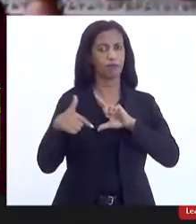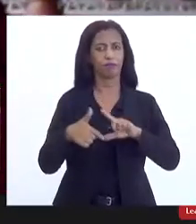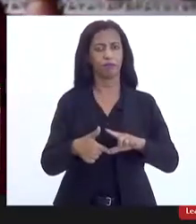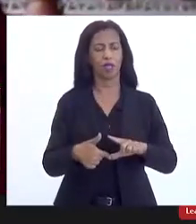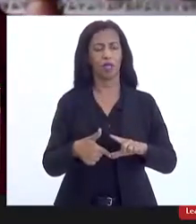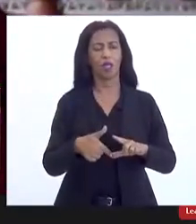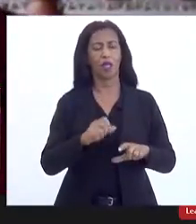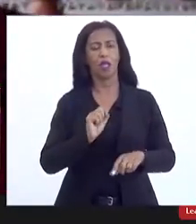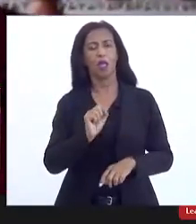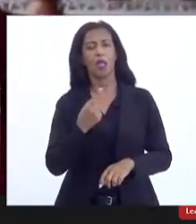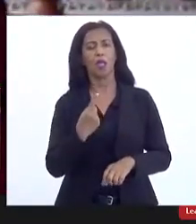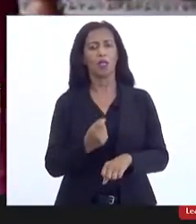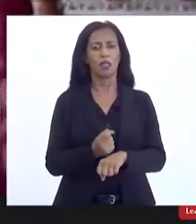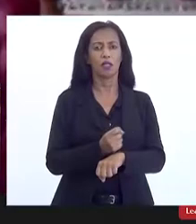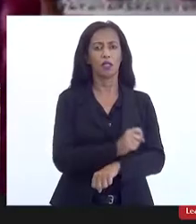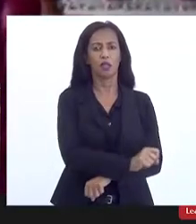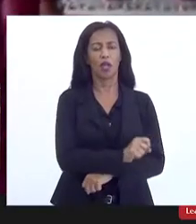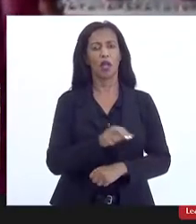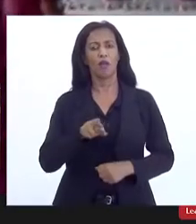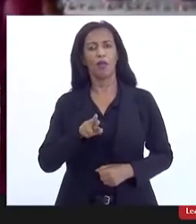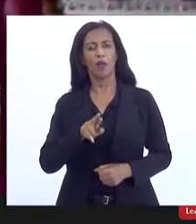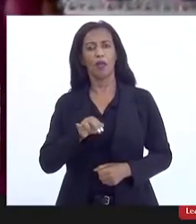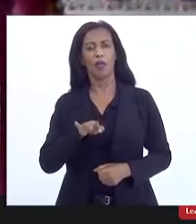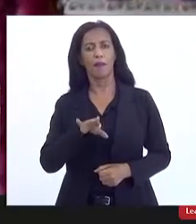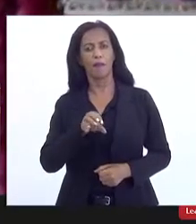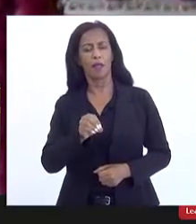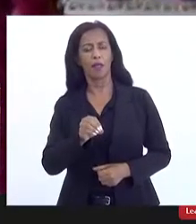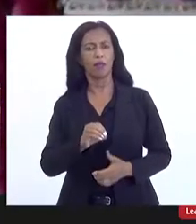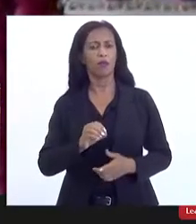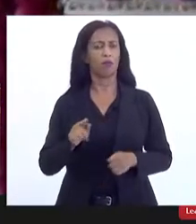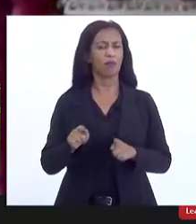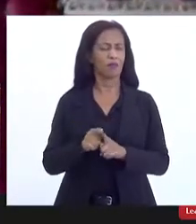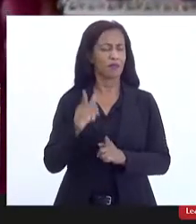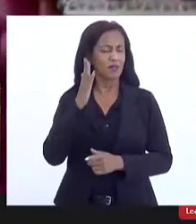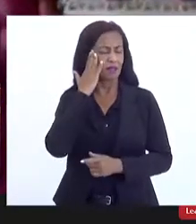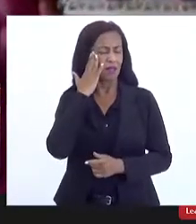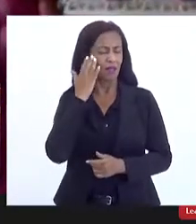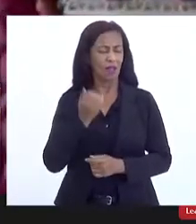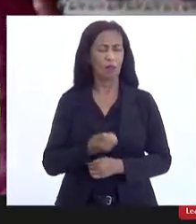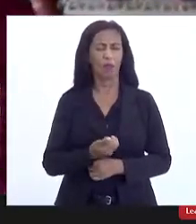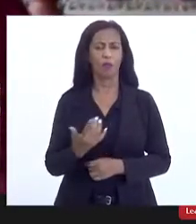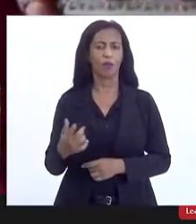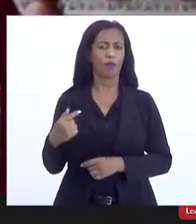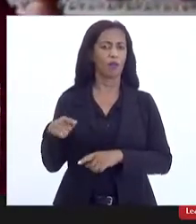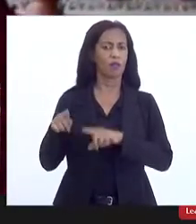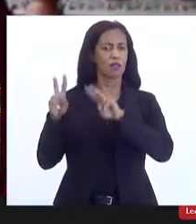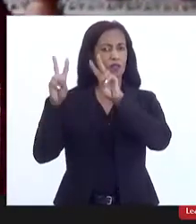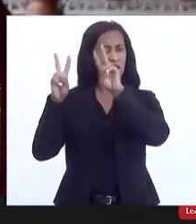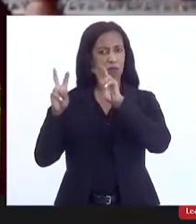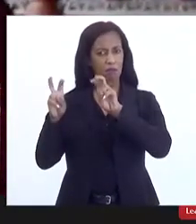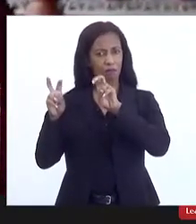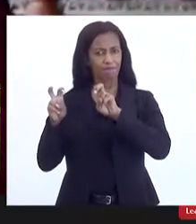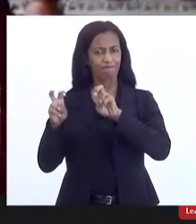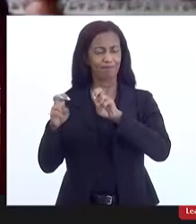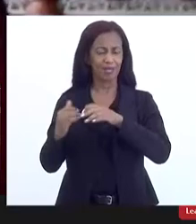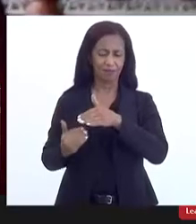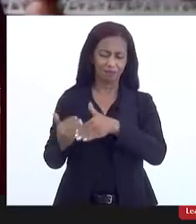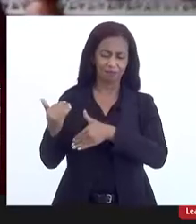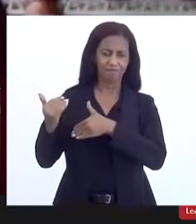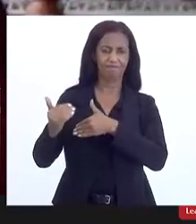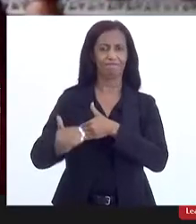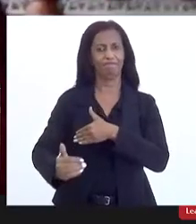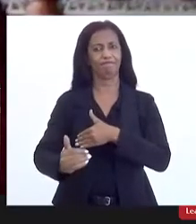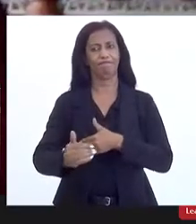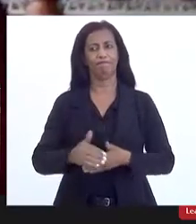quilombolas, ribeirinhas. A gente sabe o quanto esse tema é um tema que perpassa